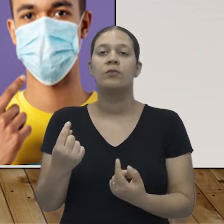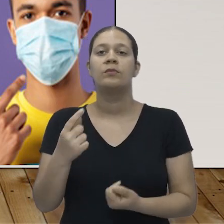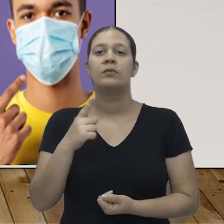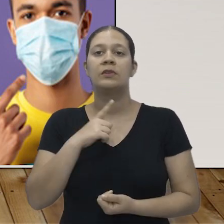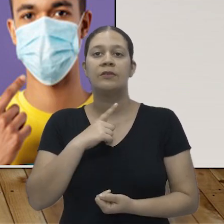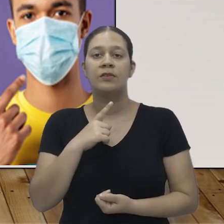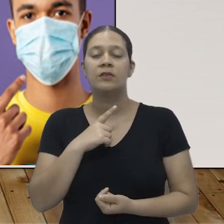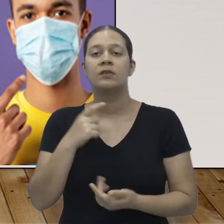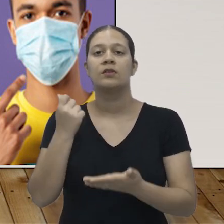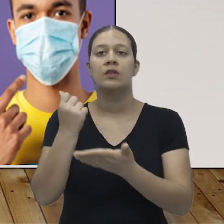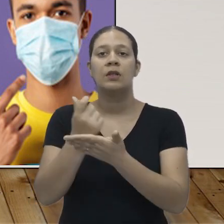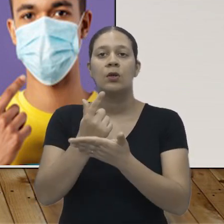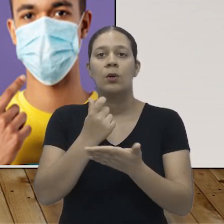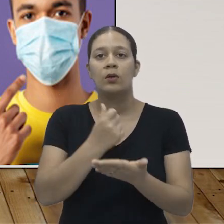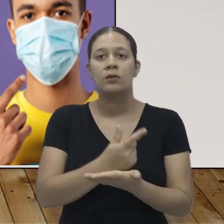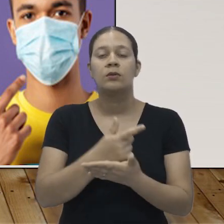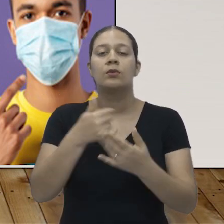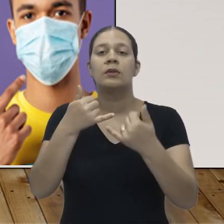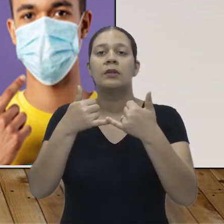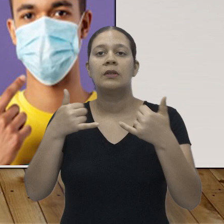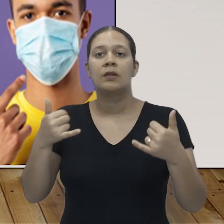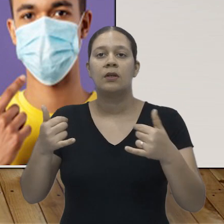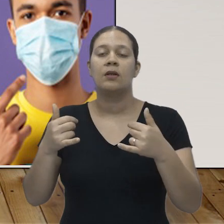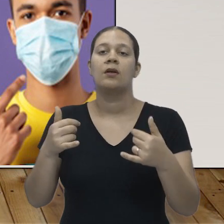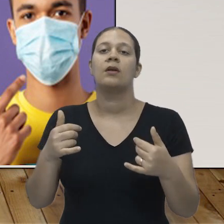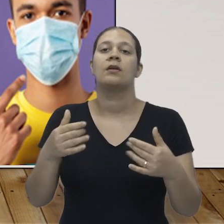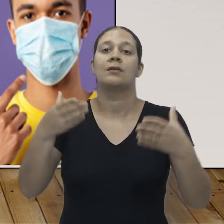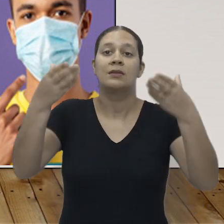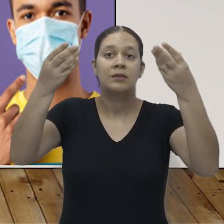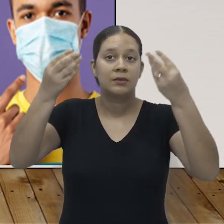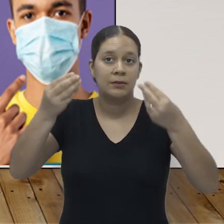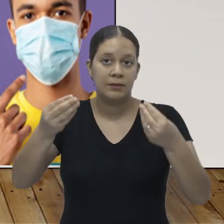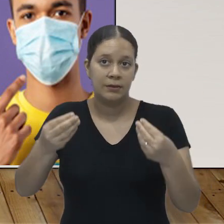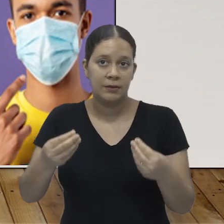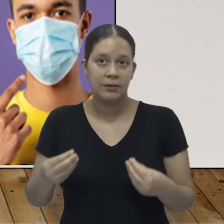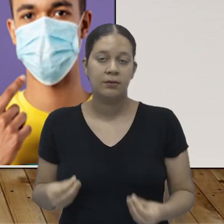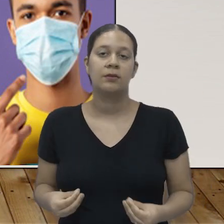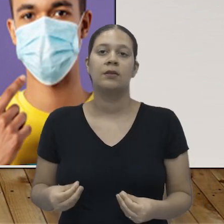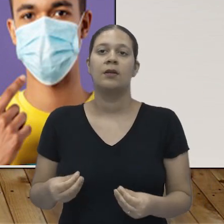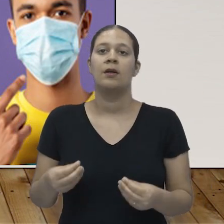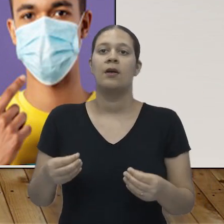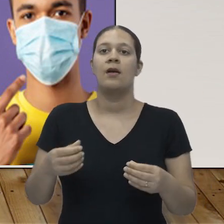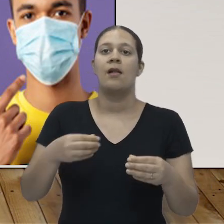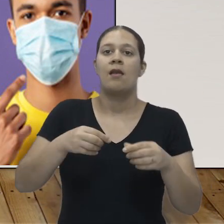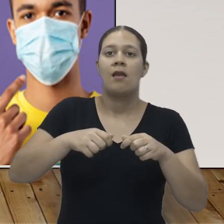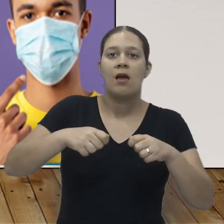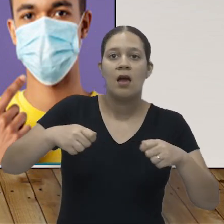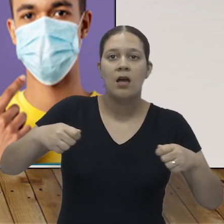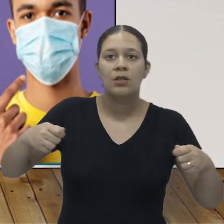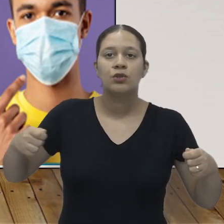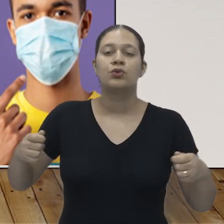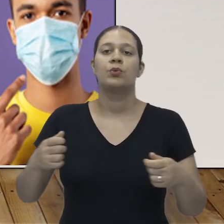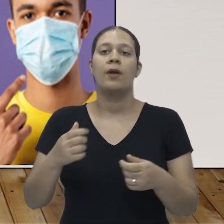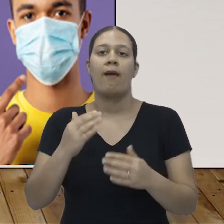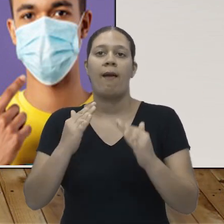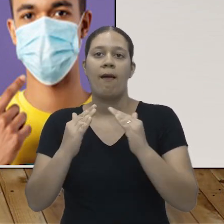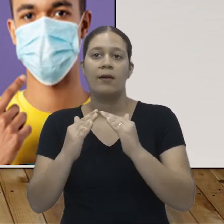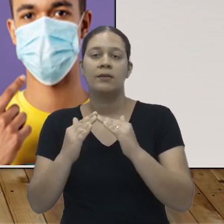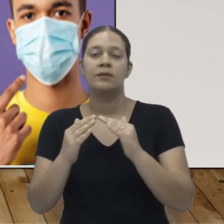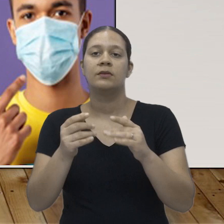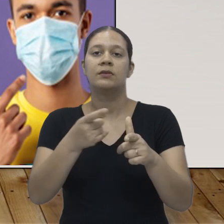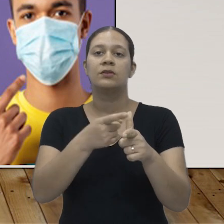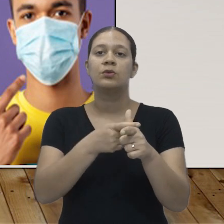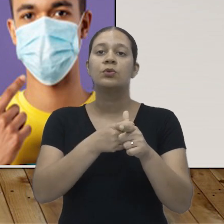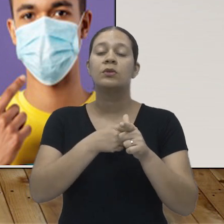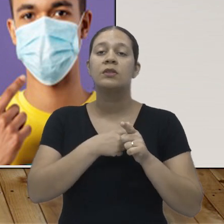Caso a costureira tivesse comprado apenas linhas e tecidos, vamos considerar que ela já tivesse elástico em casa, então,